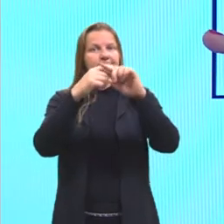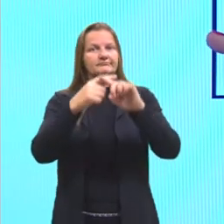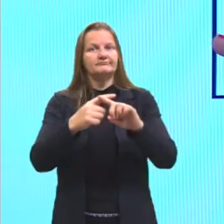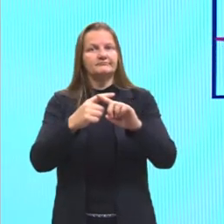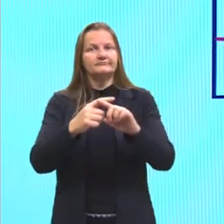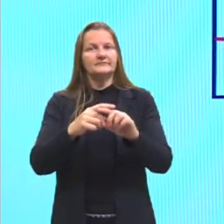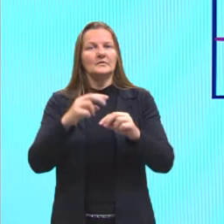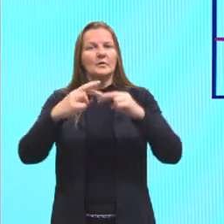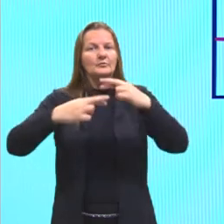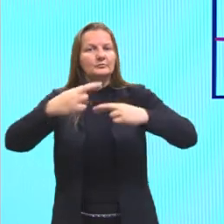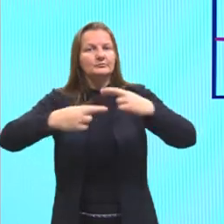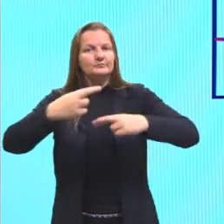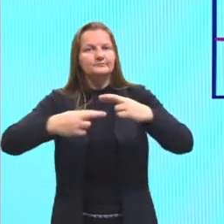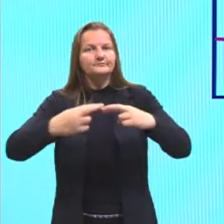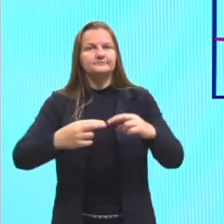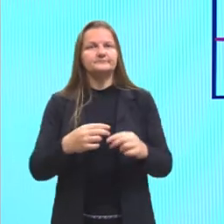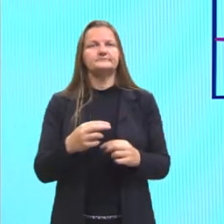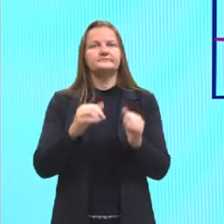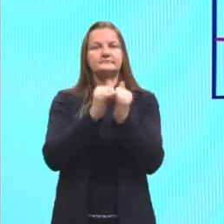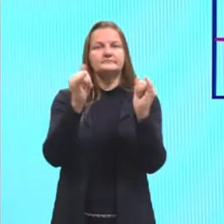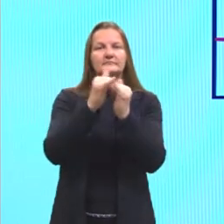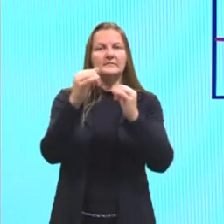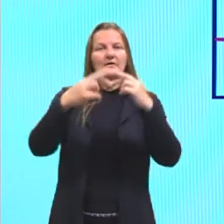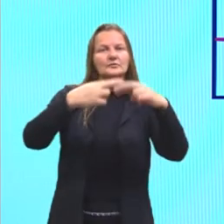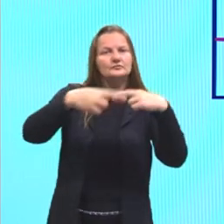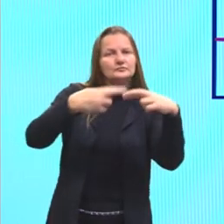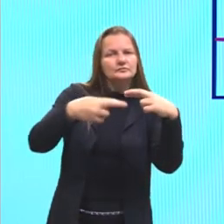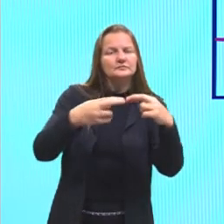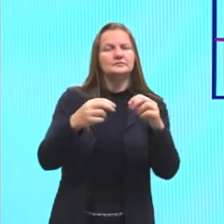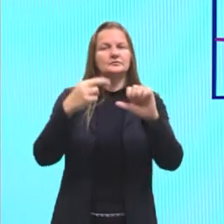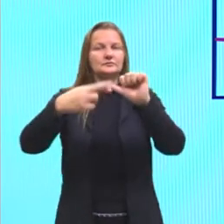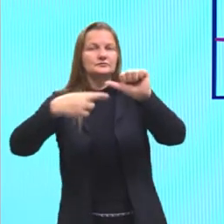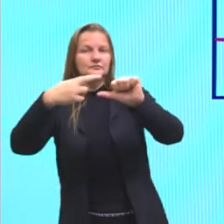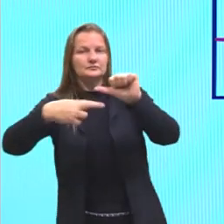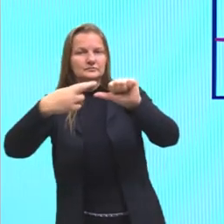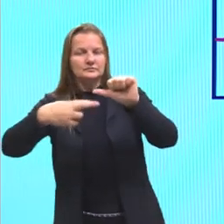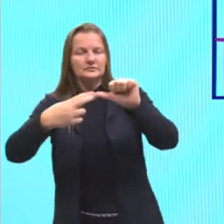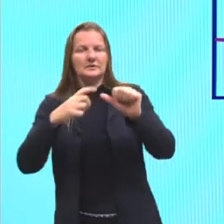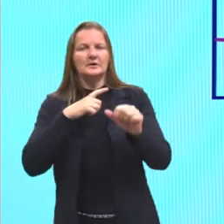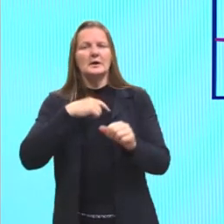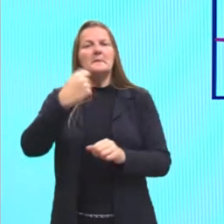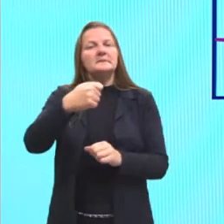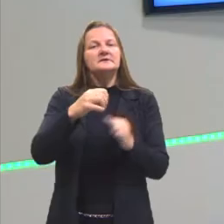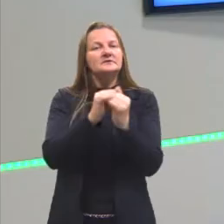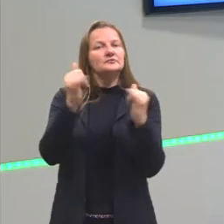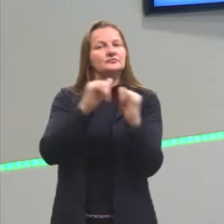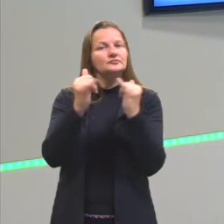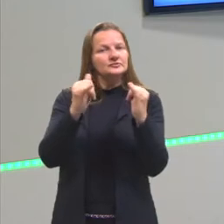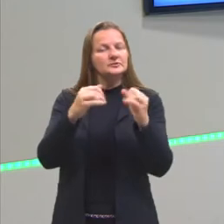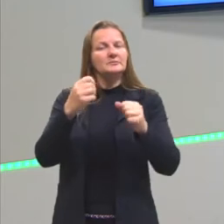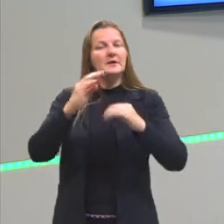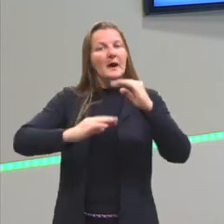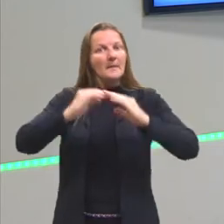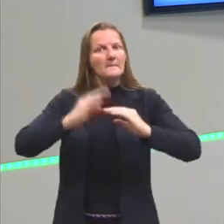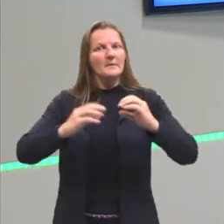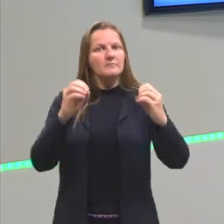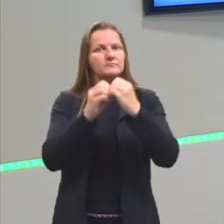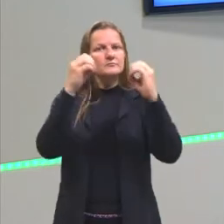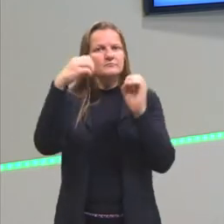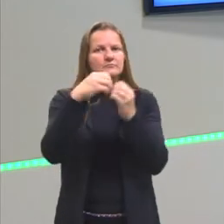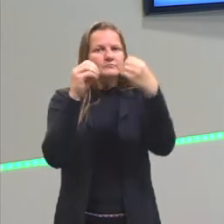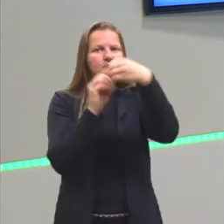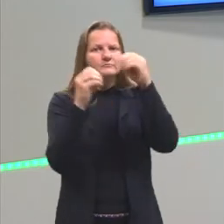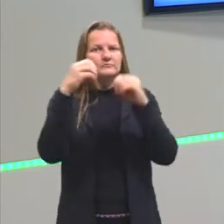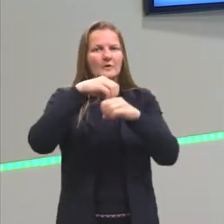dos meus reagentes, né? Onde inicia a minha reação. Então, precisa ser fornecida essa energia para ocorrer a